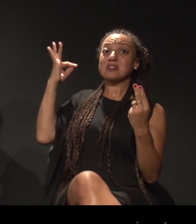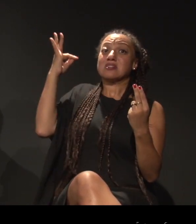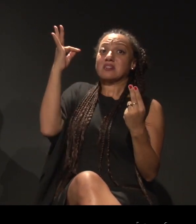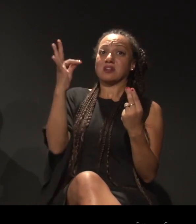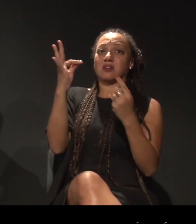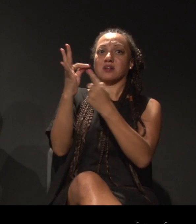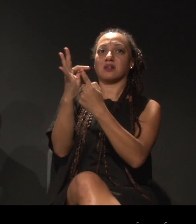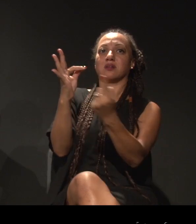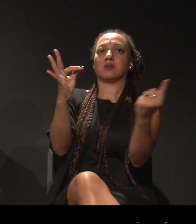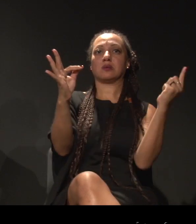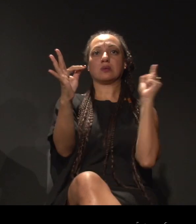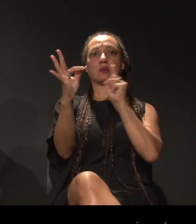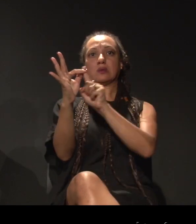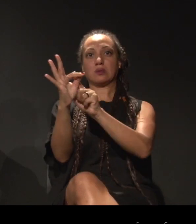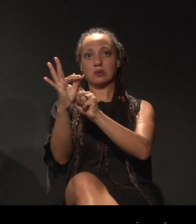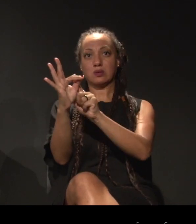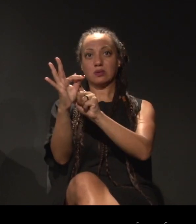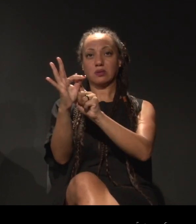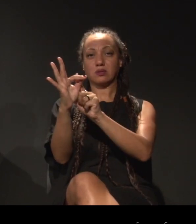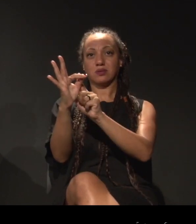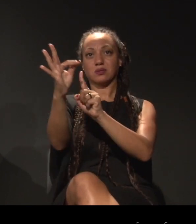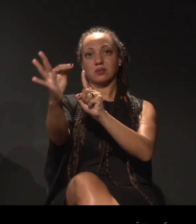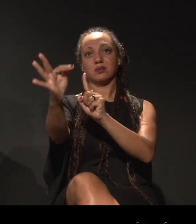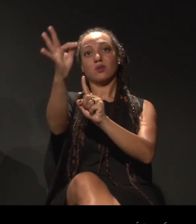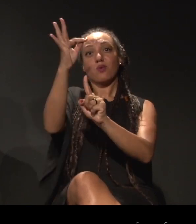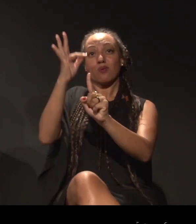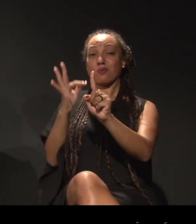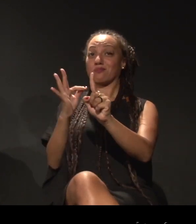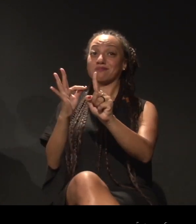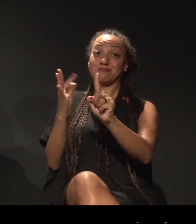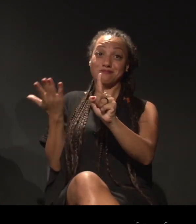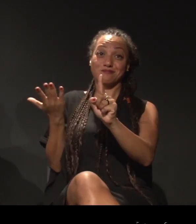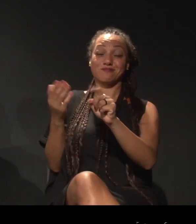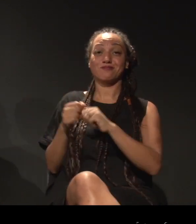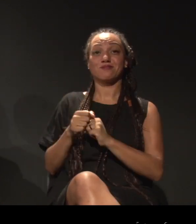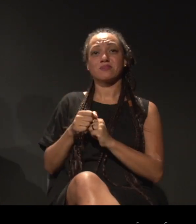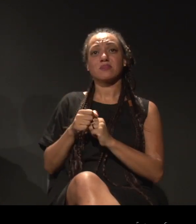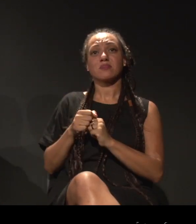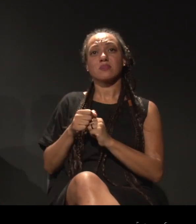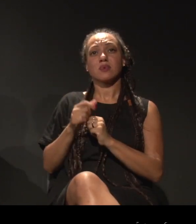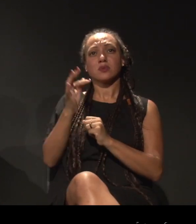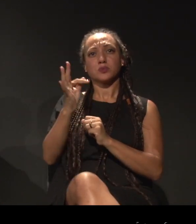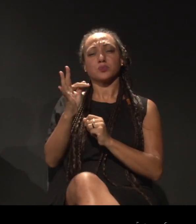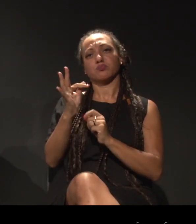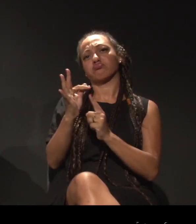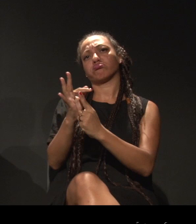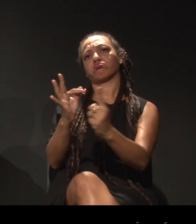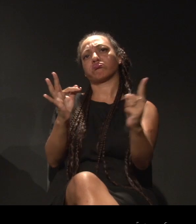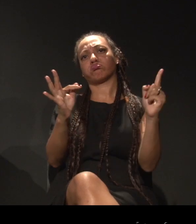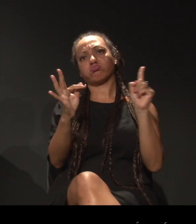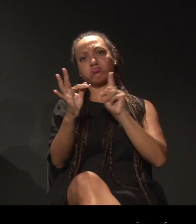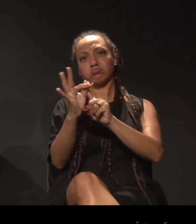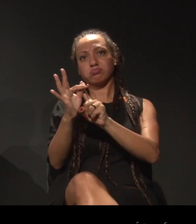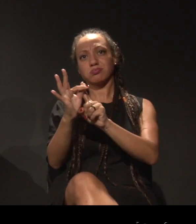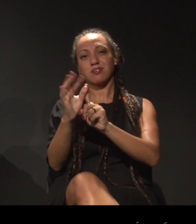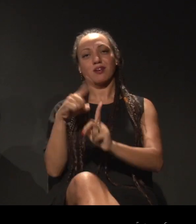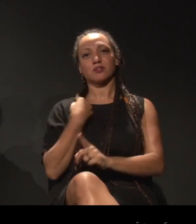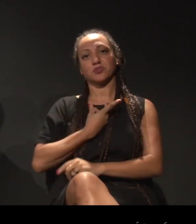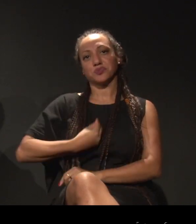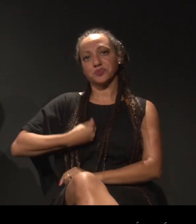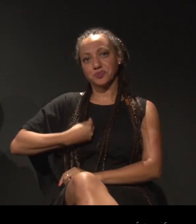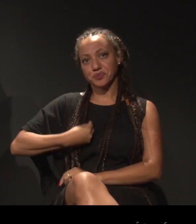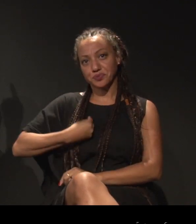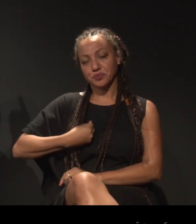e isso é esse ciclo a gente vive